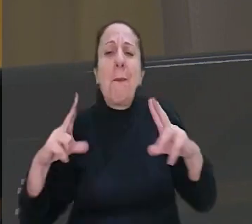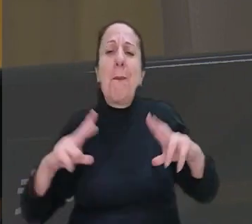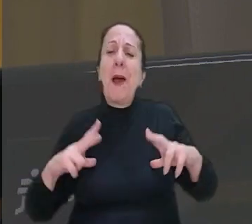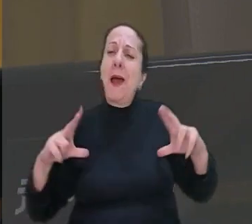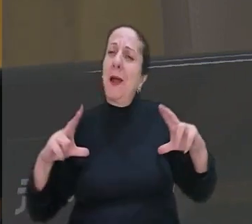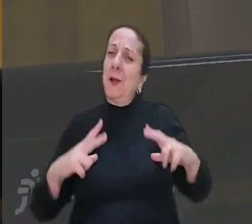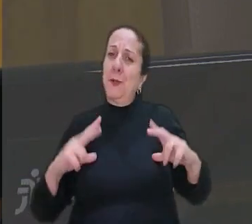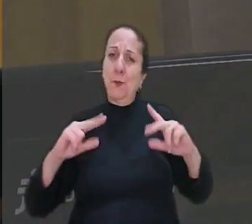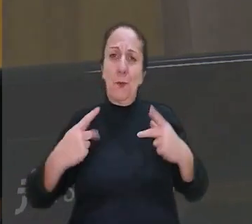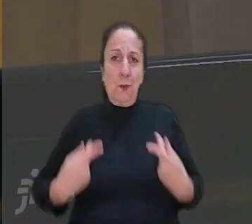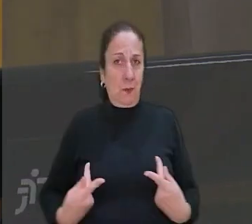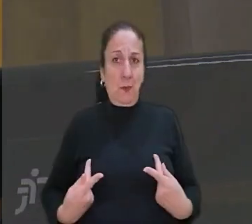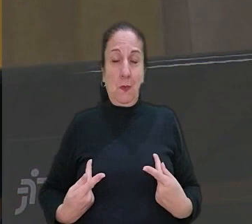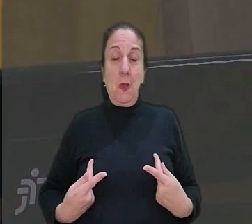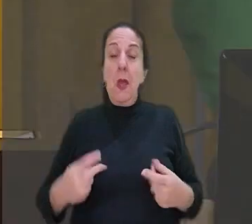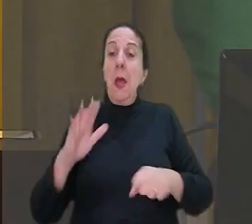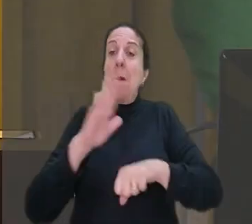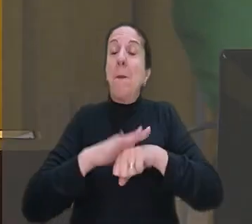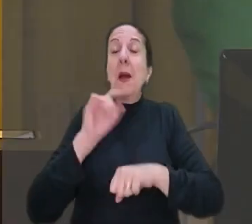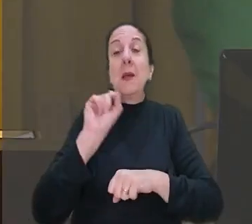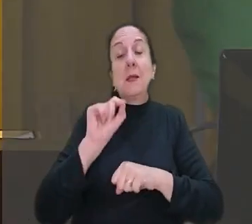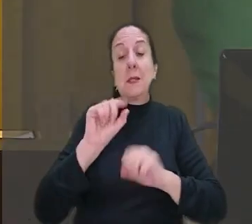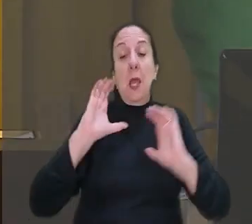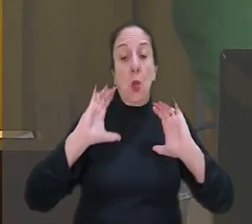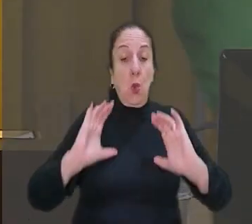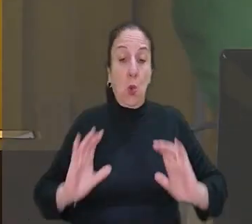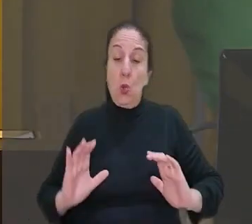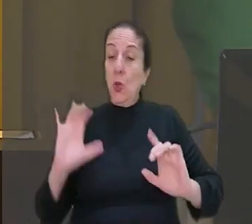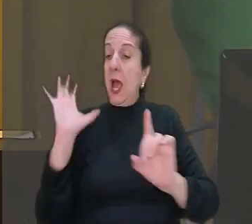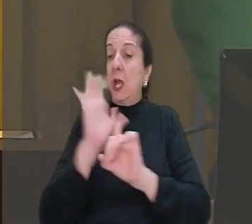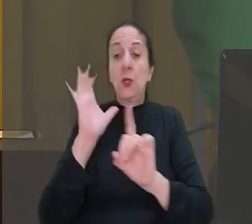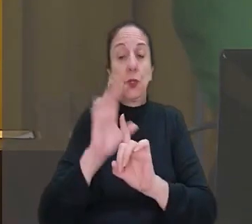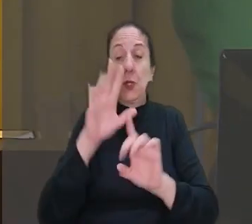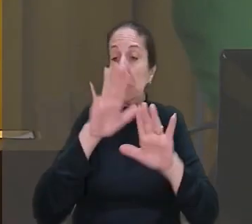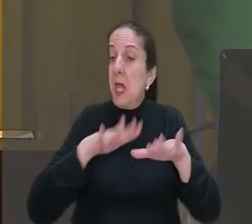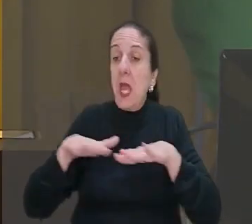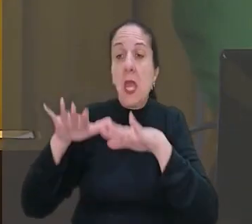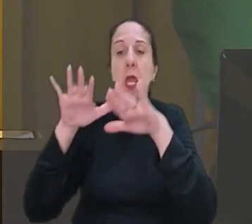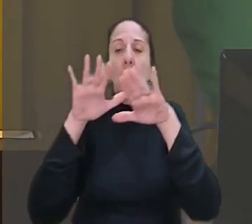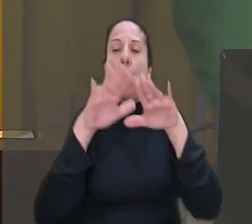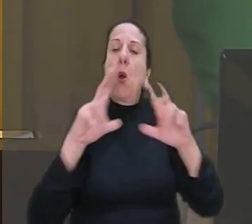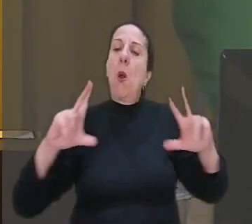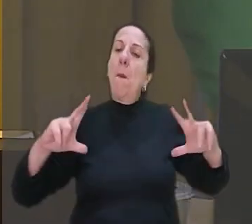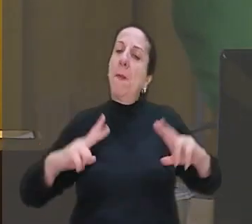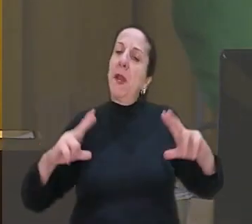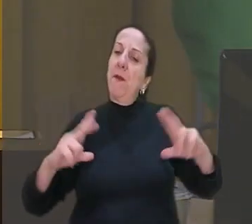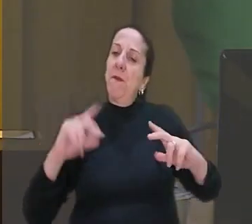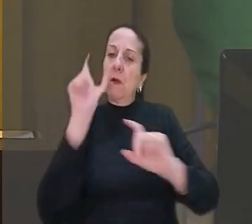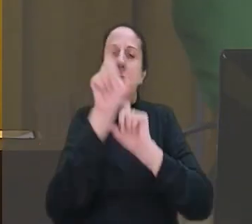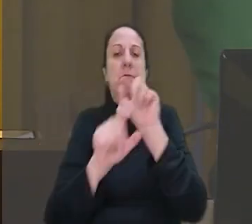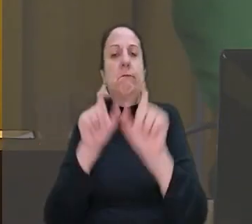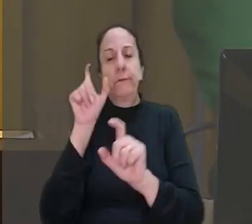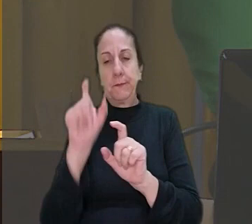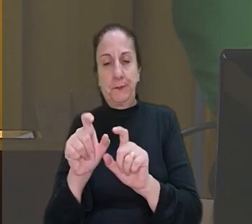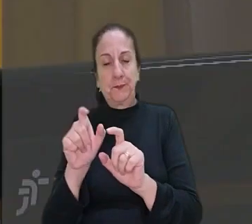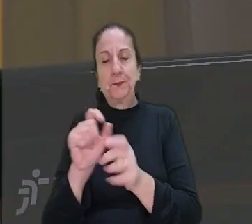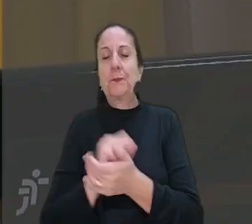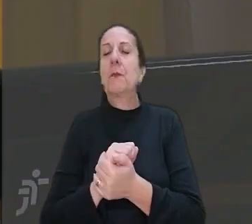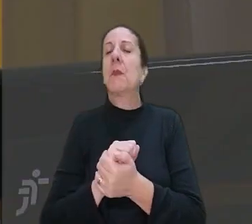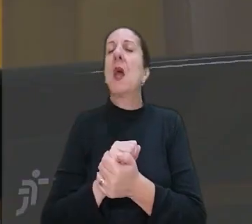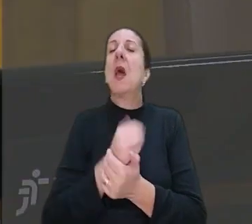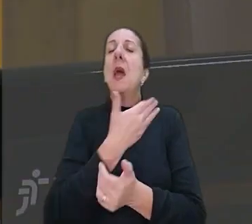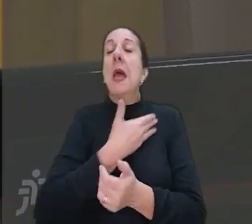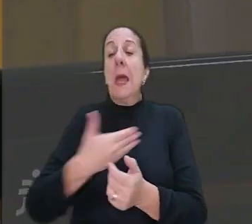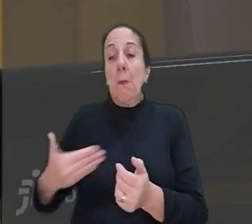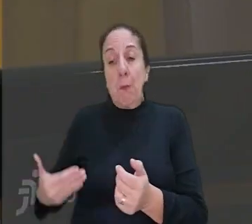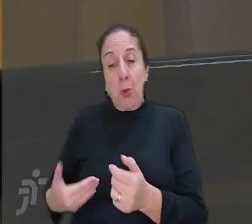meramente particular do ser humano, por mais que a conduta atinja igualmente a esfera privada de indivíduos. É